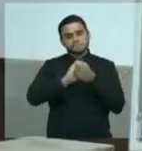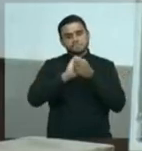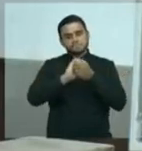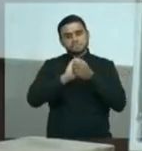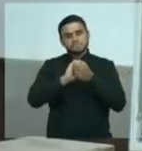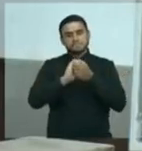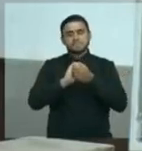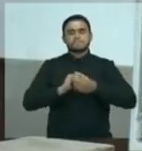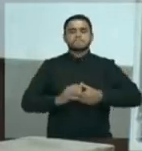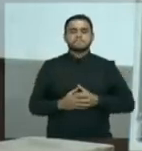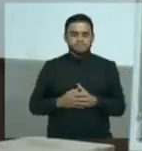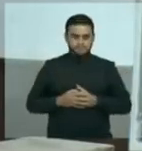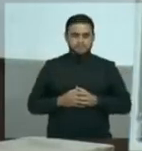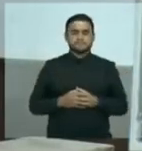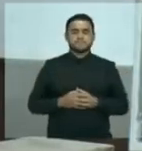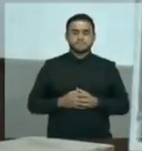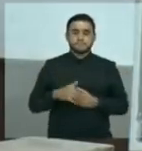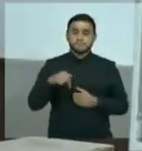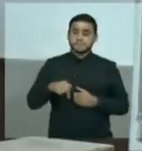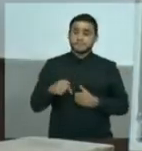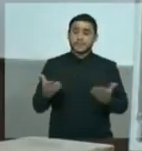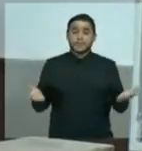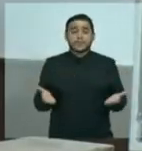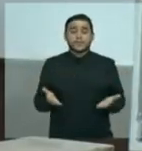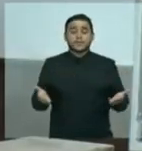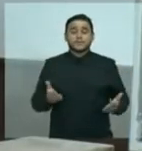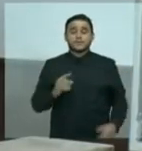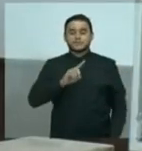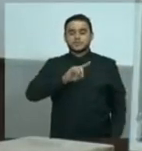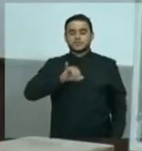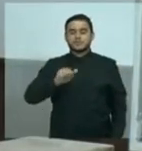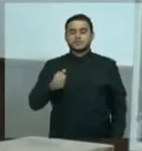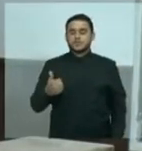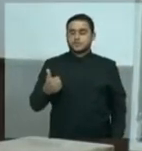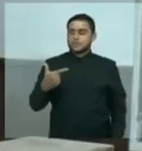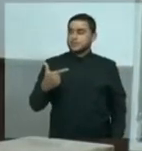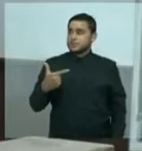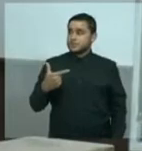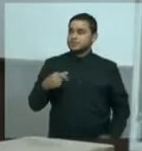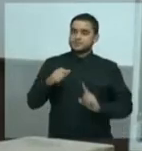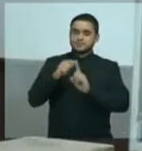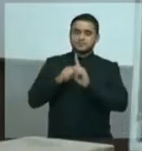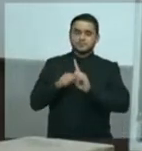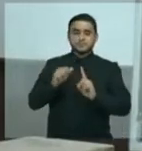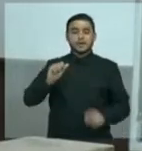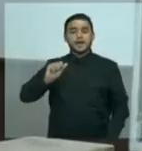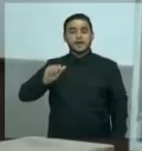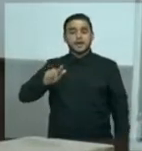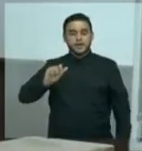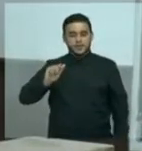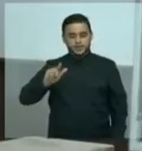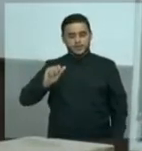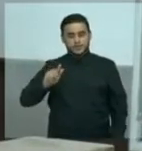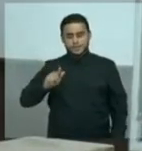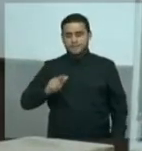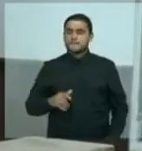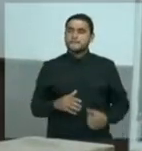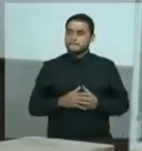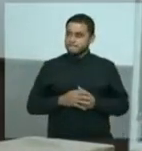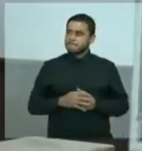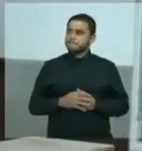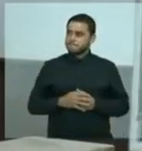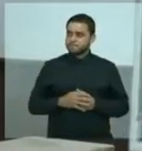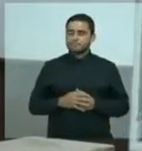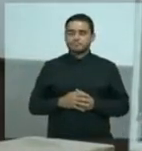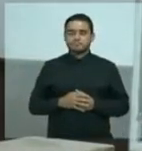Hoje 12 de agosto e eu aqui quero fazer um registro, a história é meio que